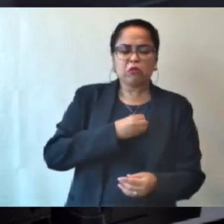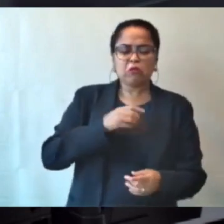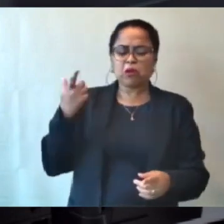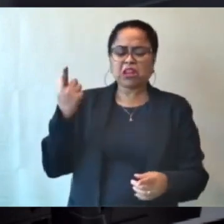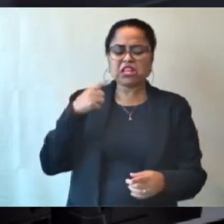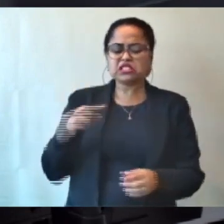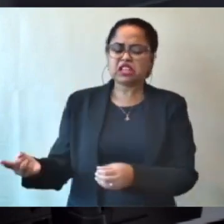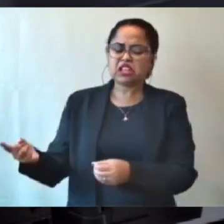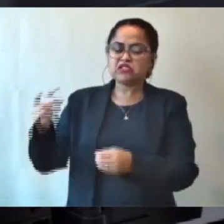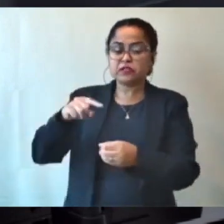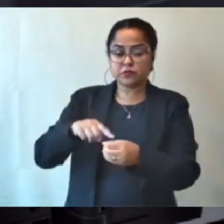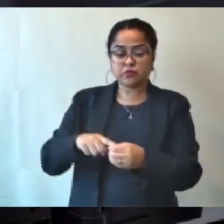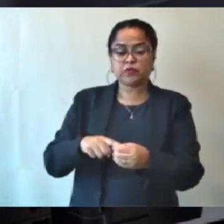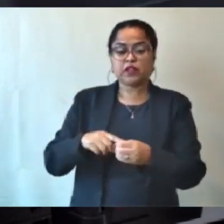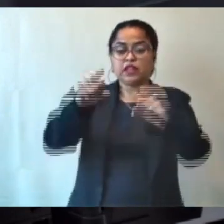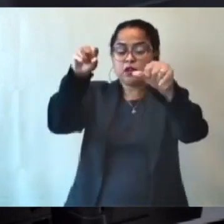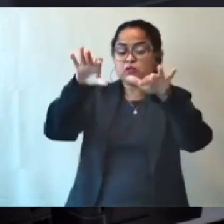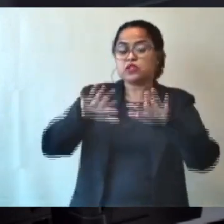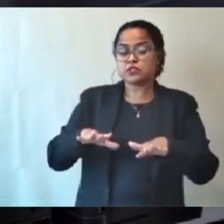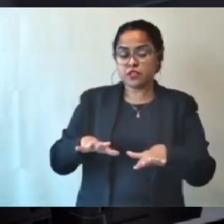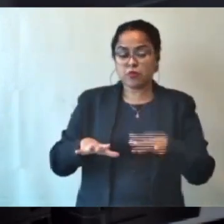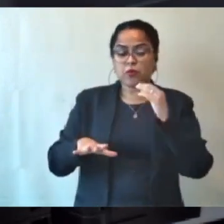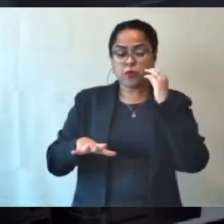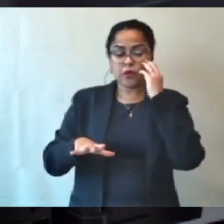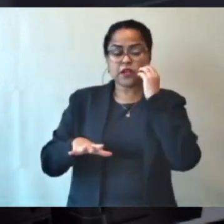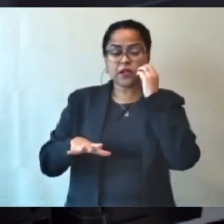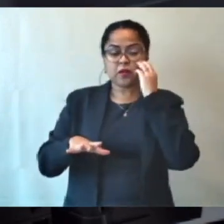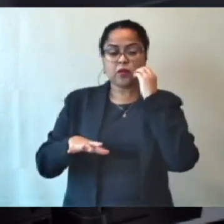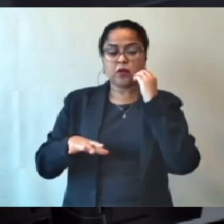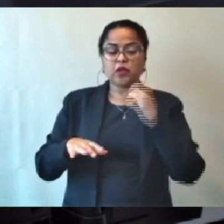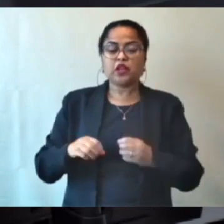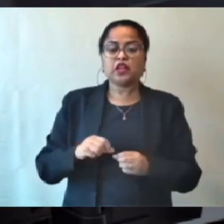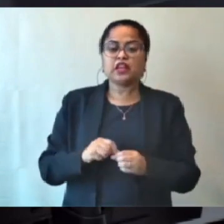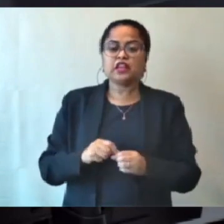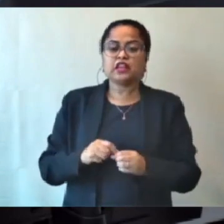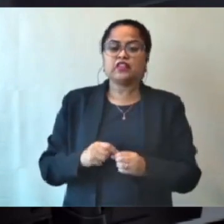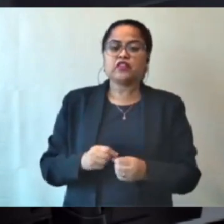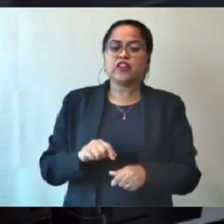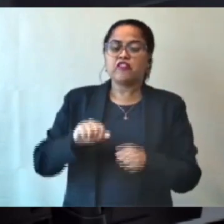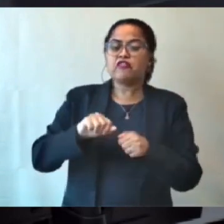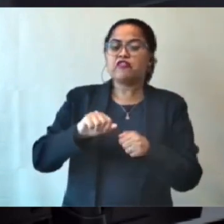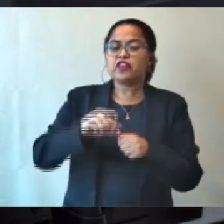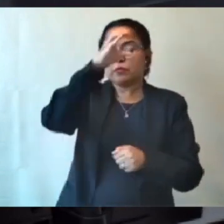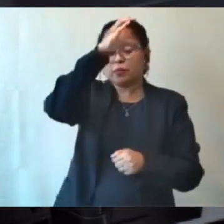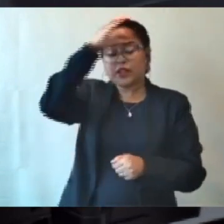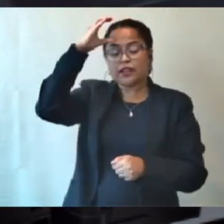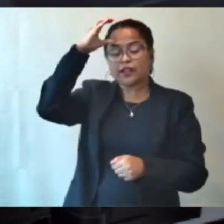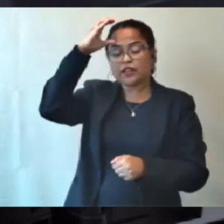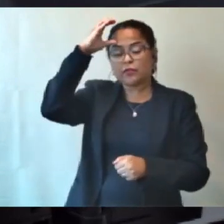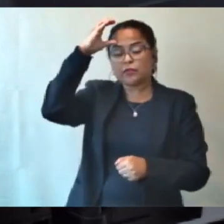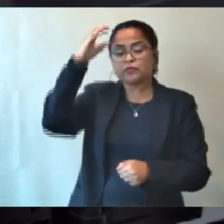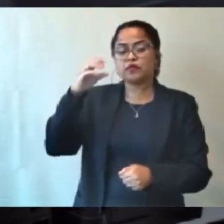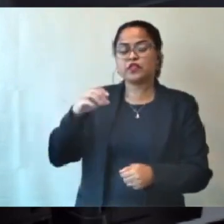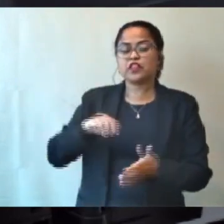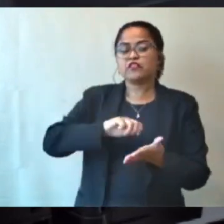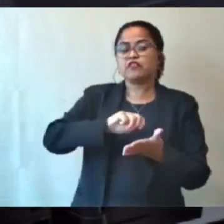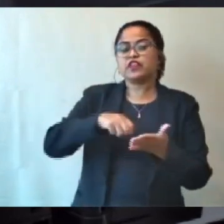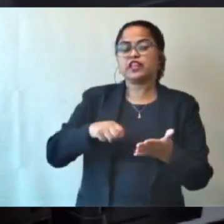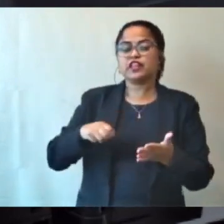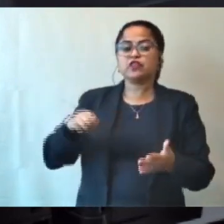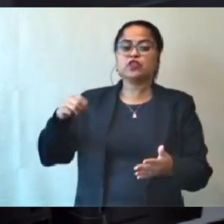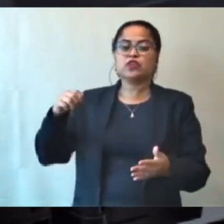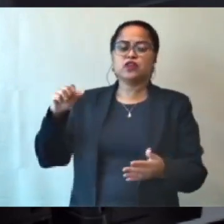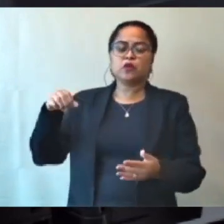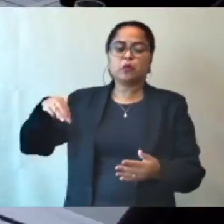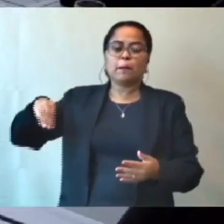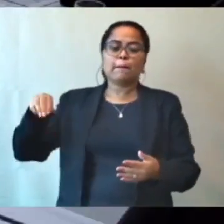comparecerem em audiência pública promovida por Comissão Especial da Câmara. Autoria, vereadora Marcela Trope e autoria, vereador Gilson Guimarães.